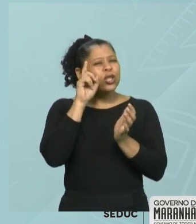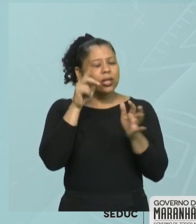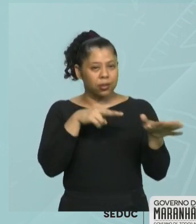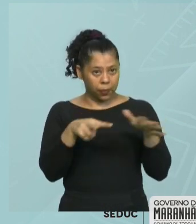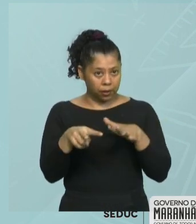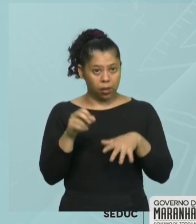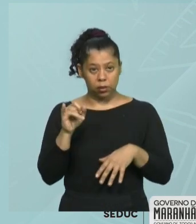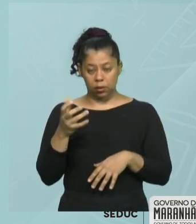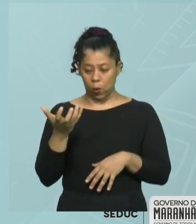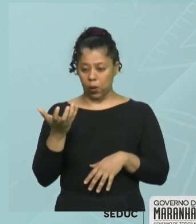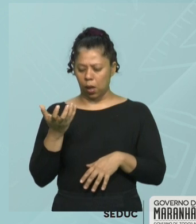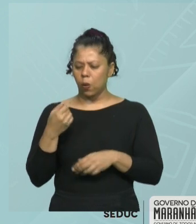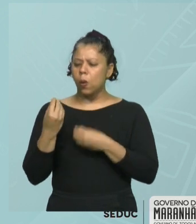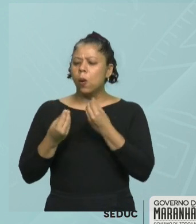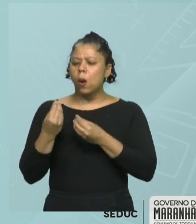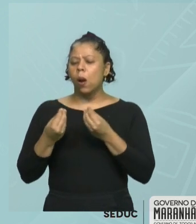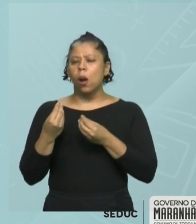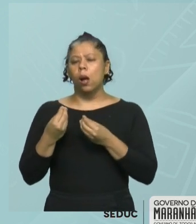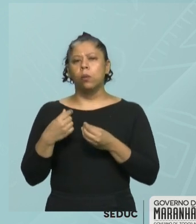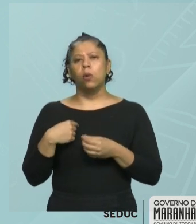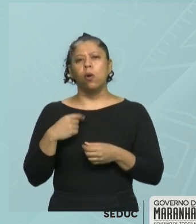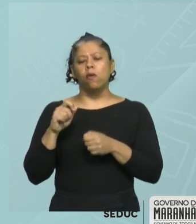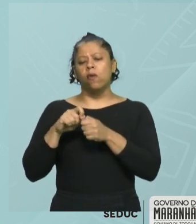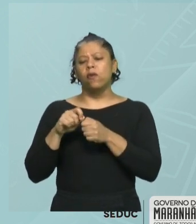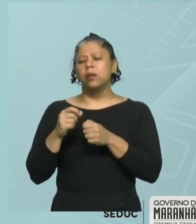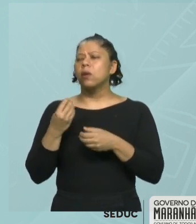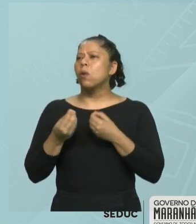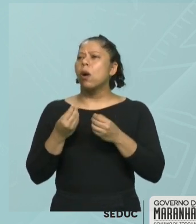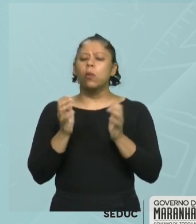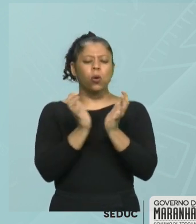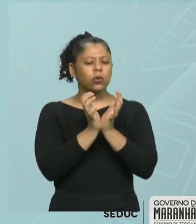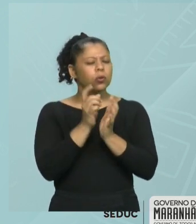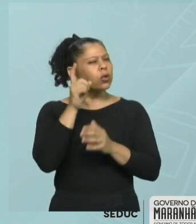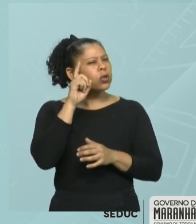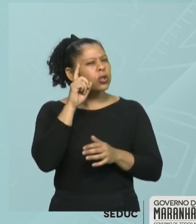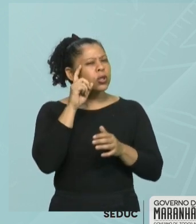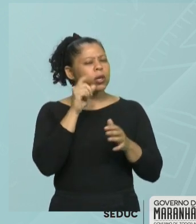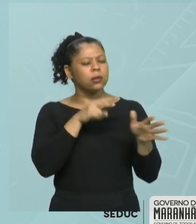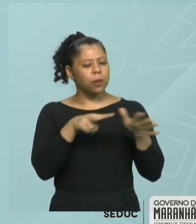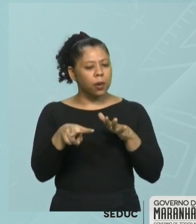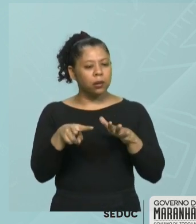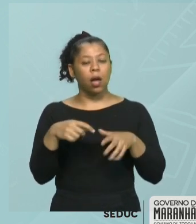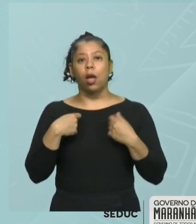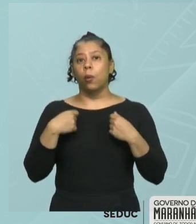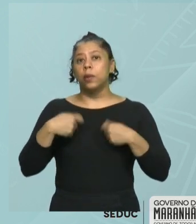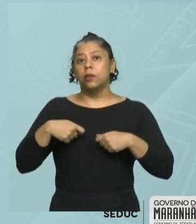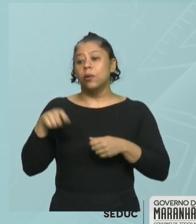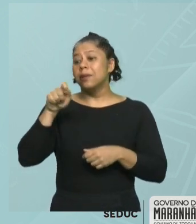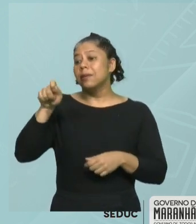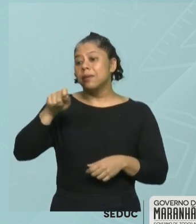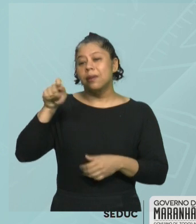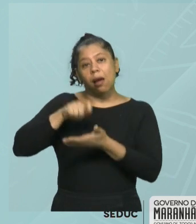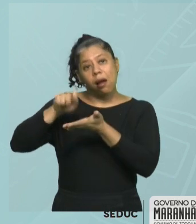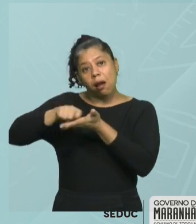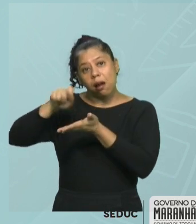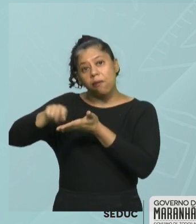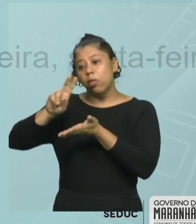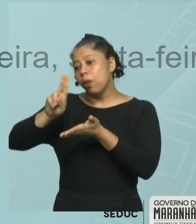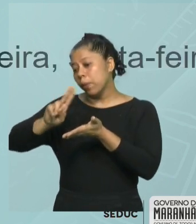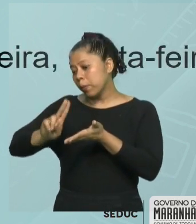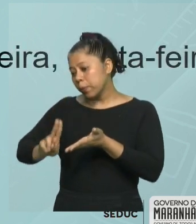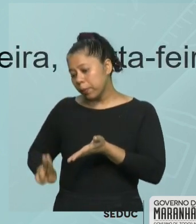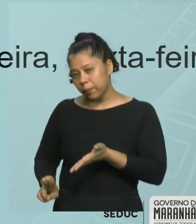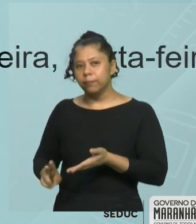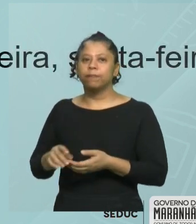representar esse conjunto, eu vou colocar cada dia da semana escrevendo mesmo os nomes.